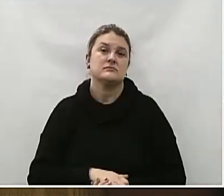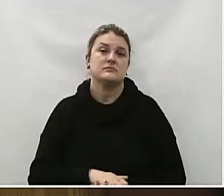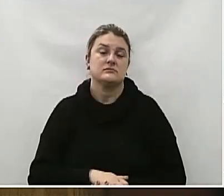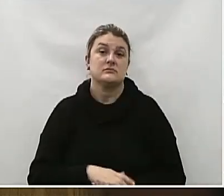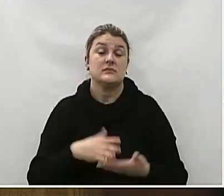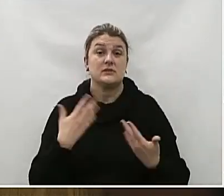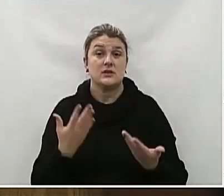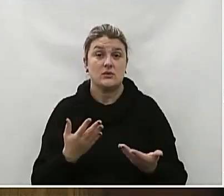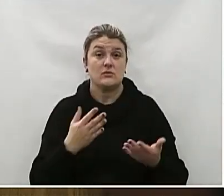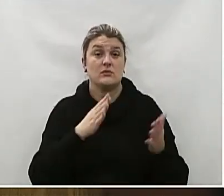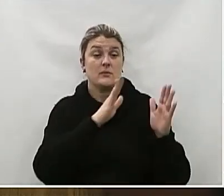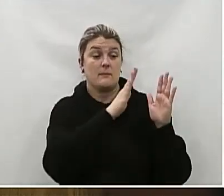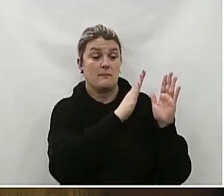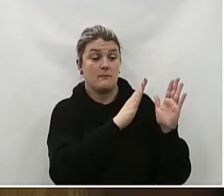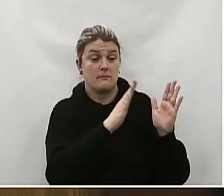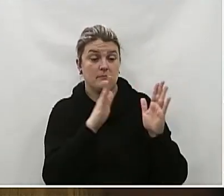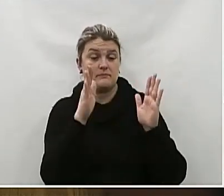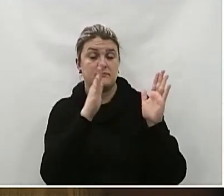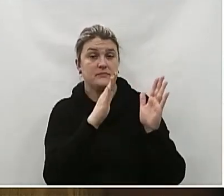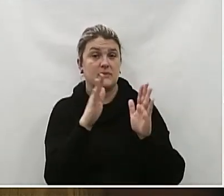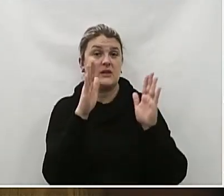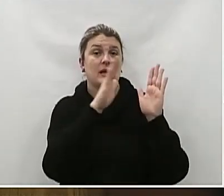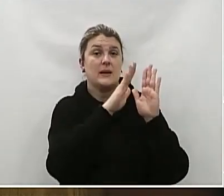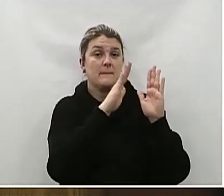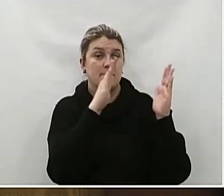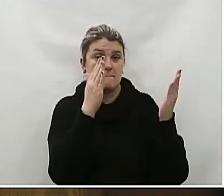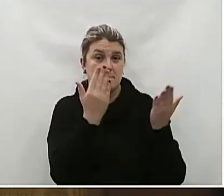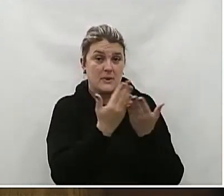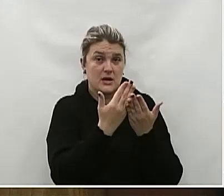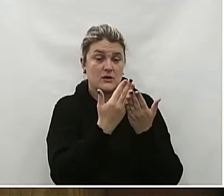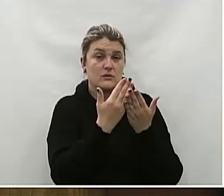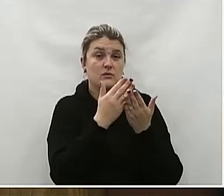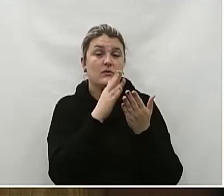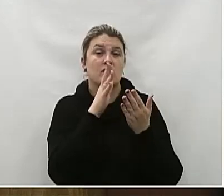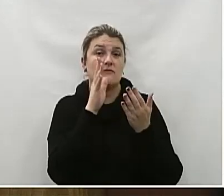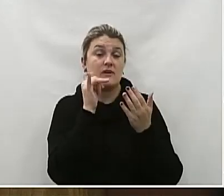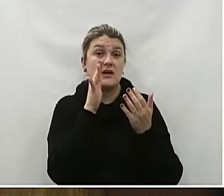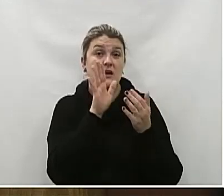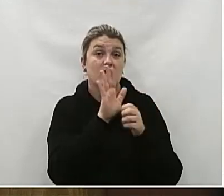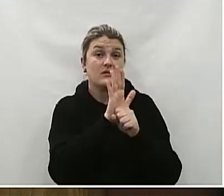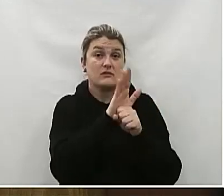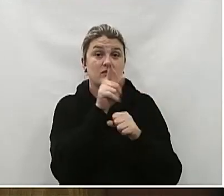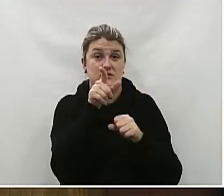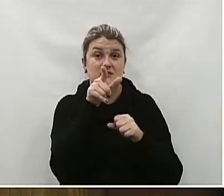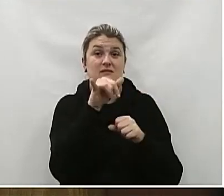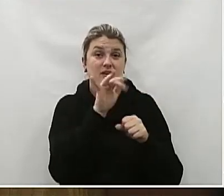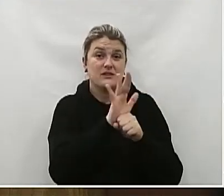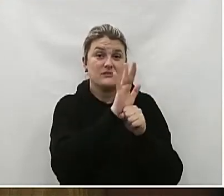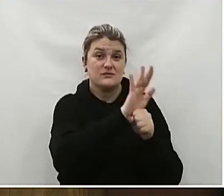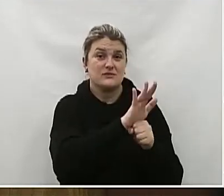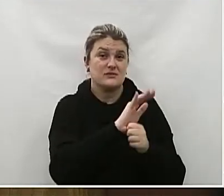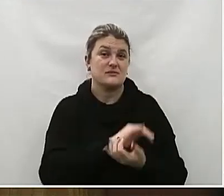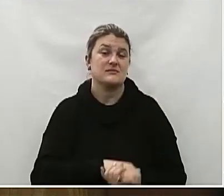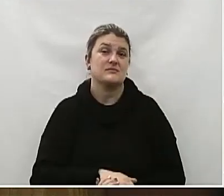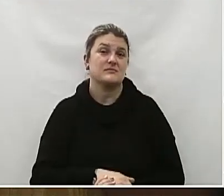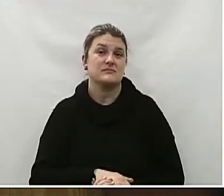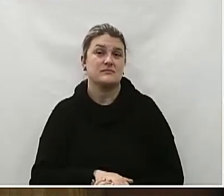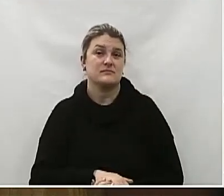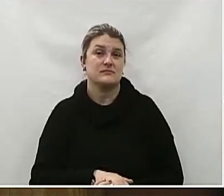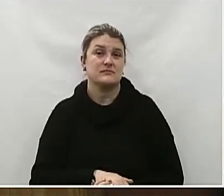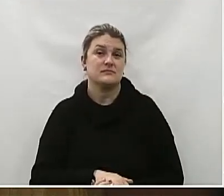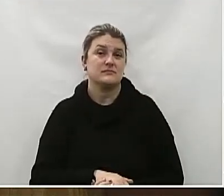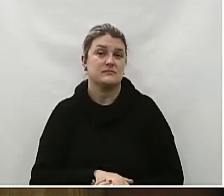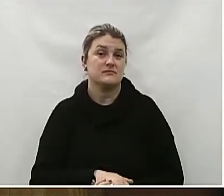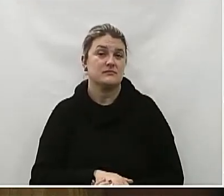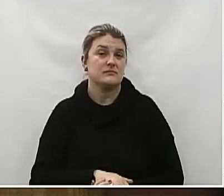mortuária Em um bairro Pode oferecer Apoio emocional Conforto E um local Apropriado Para as famílias E a comunidade Lidarem Com a perda De